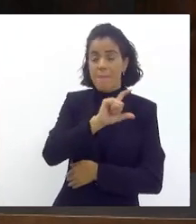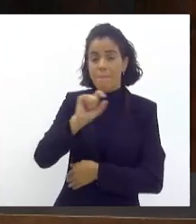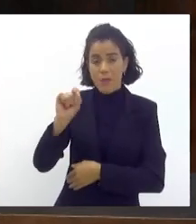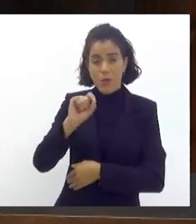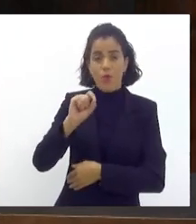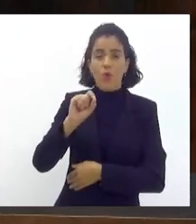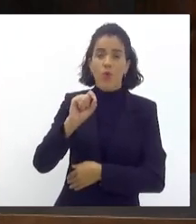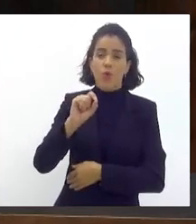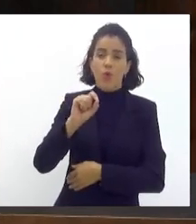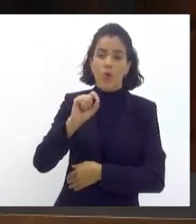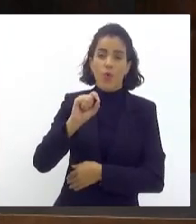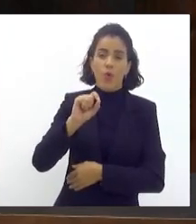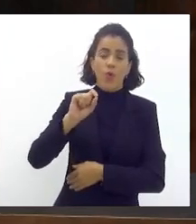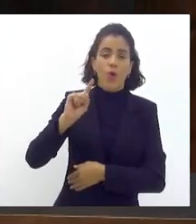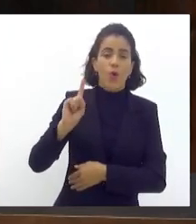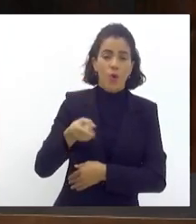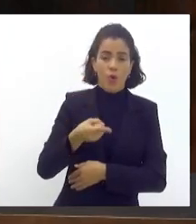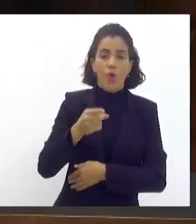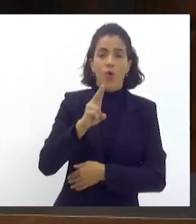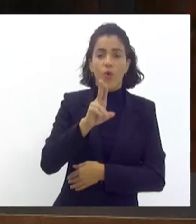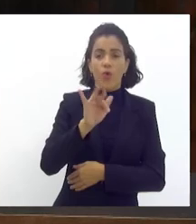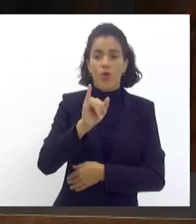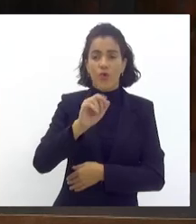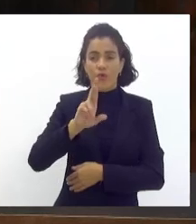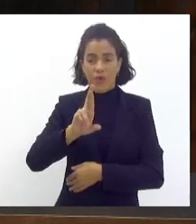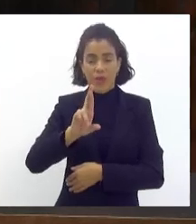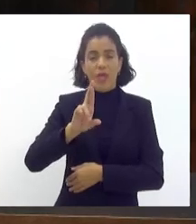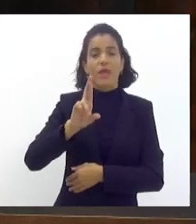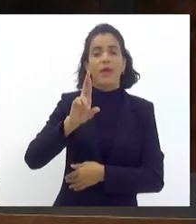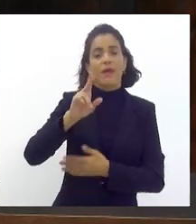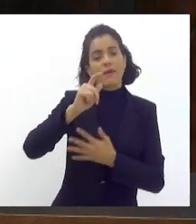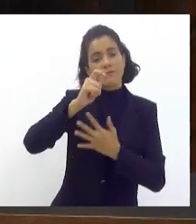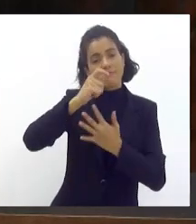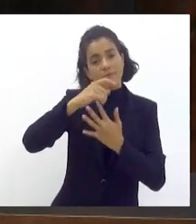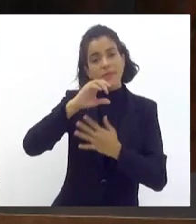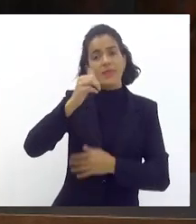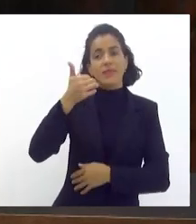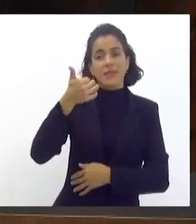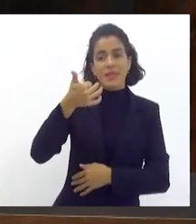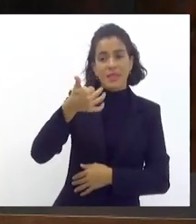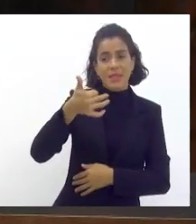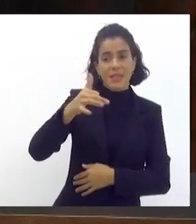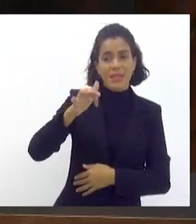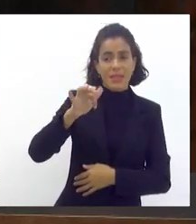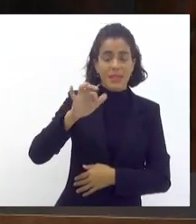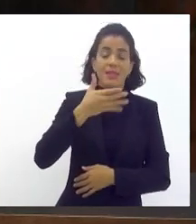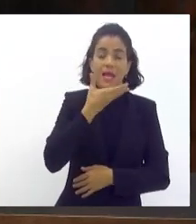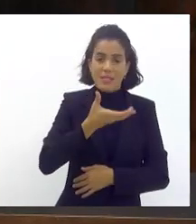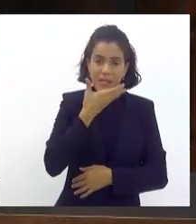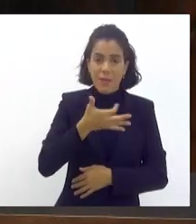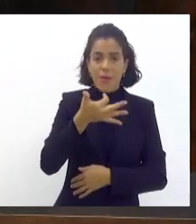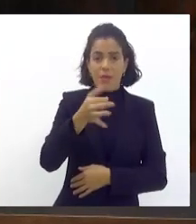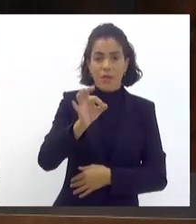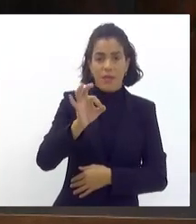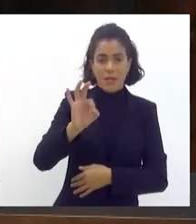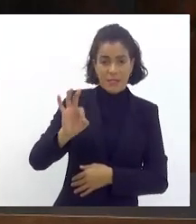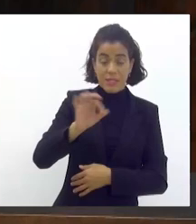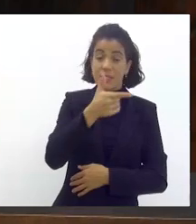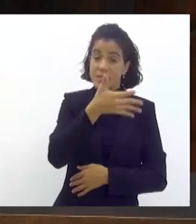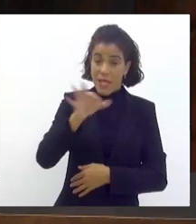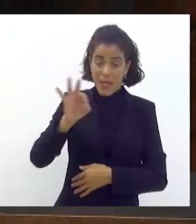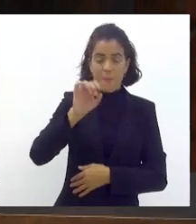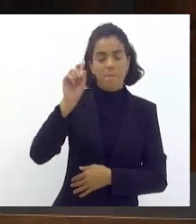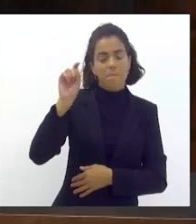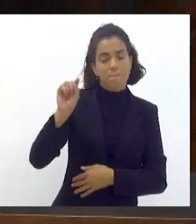outubro, outubro 100 mil UFIR, novembro 100 mil UFIR, dezembro 100 mil UFIR. Isso para as escolas do